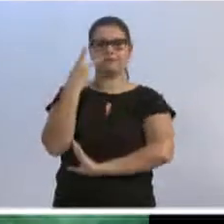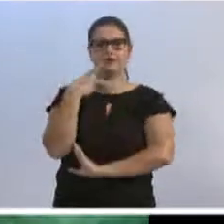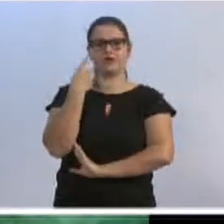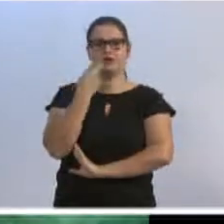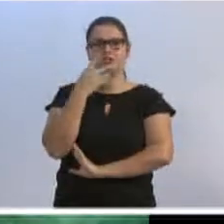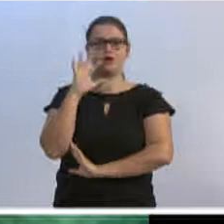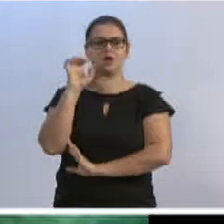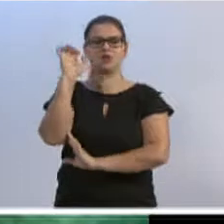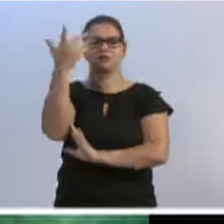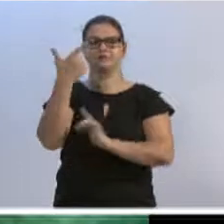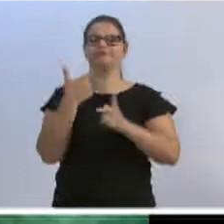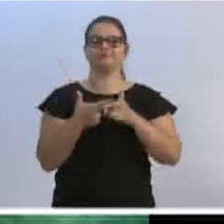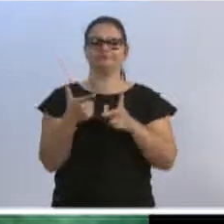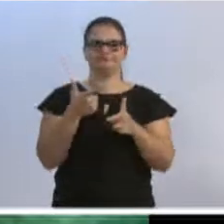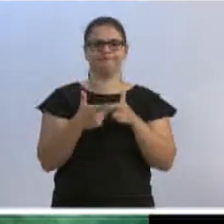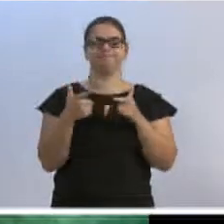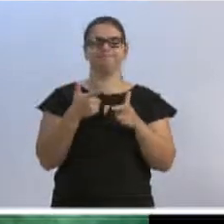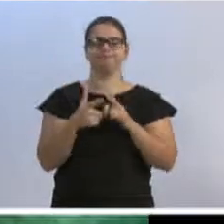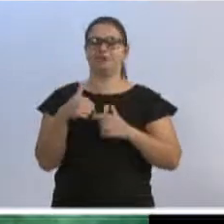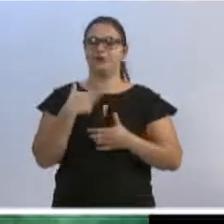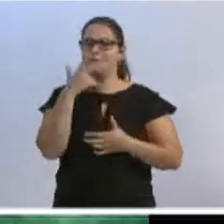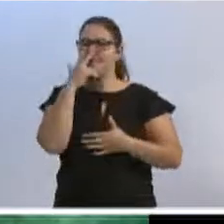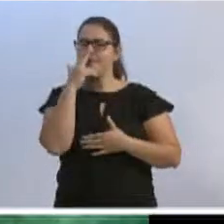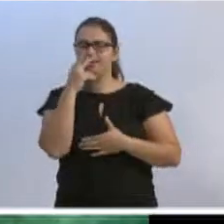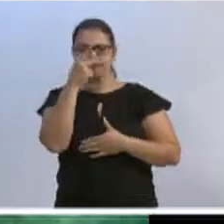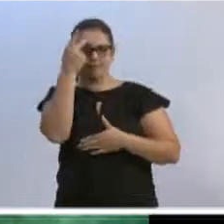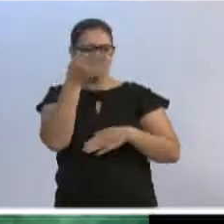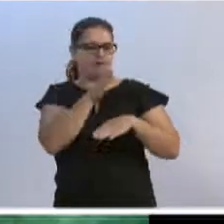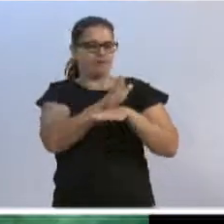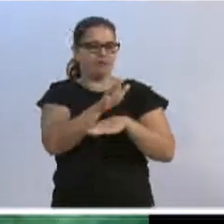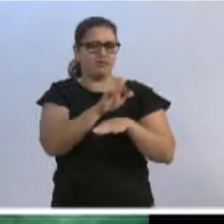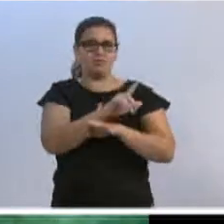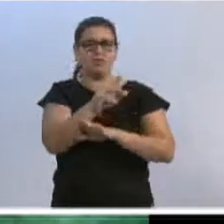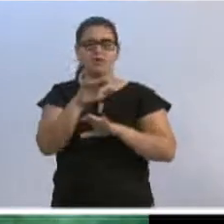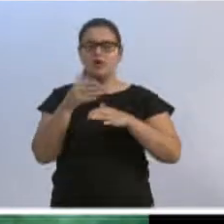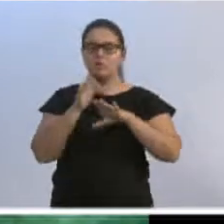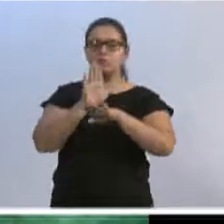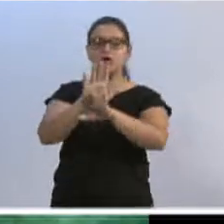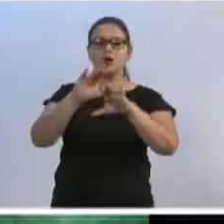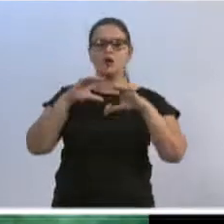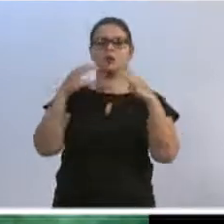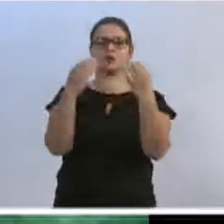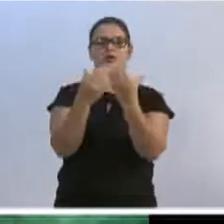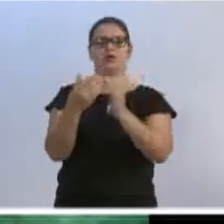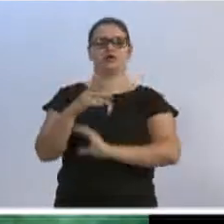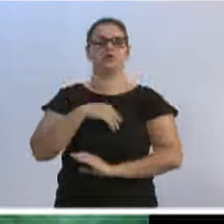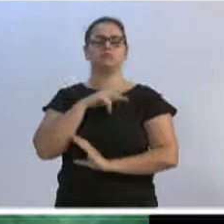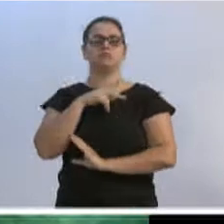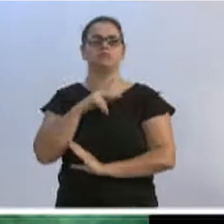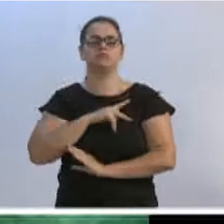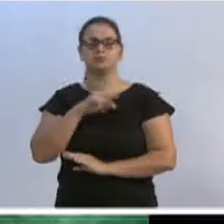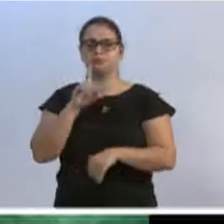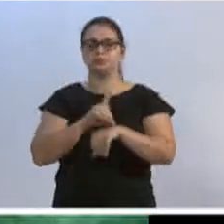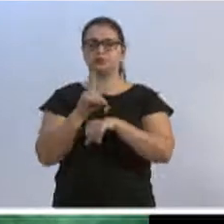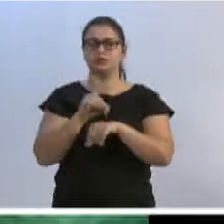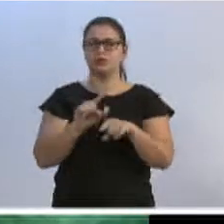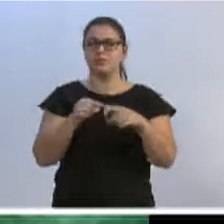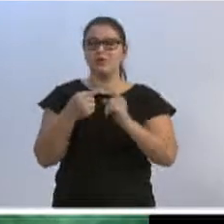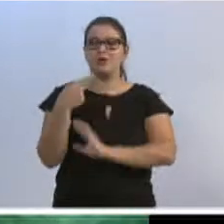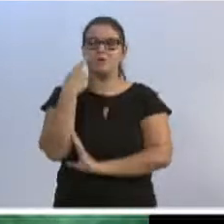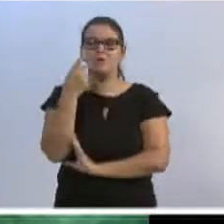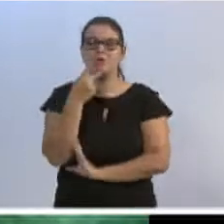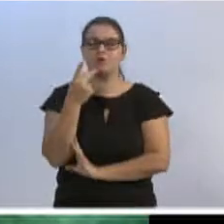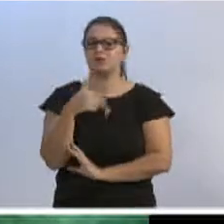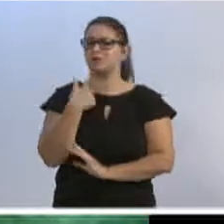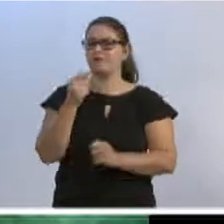Foi resolvido o problema. Não quero ser padrinho de obra alguma. Padrinho é a comunidade e o diretor que reivindicou. Agora, politicagem